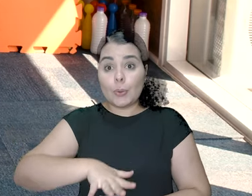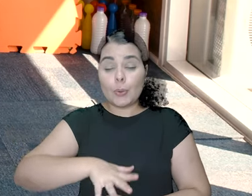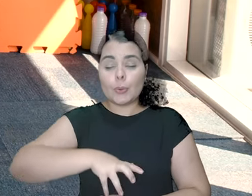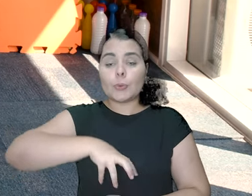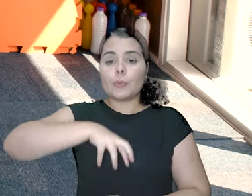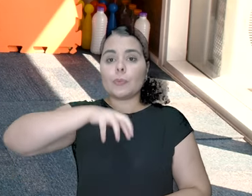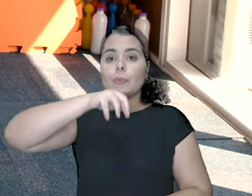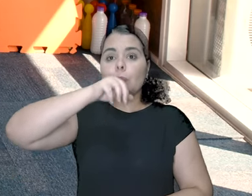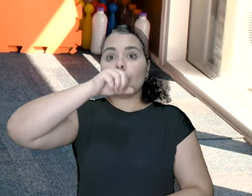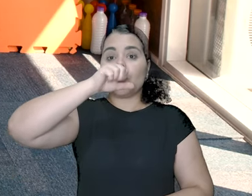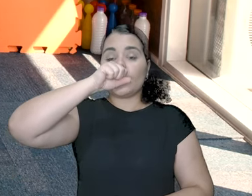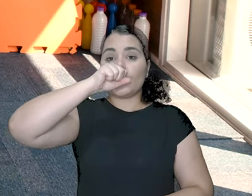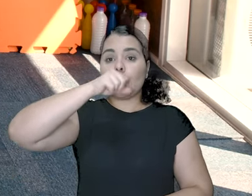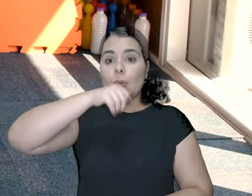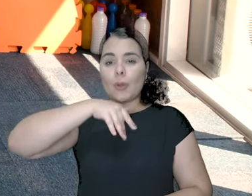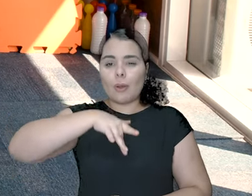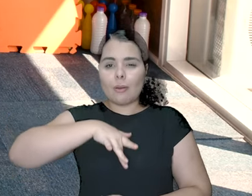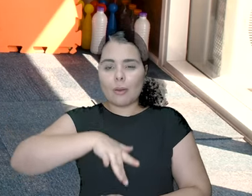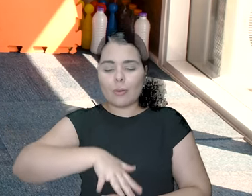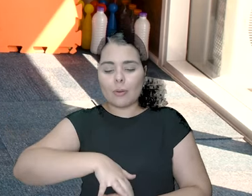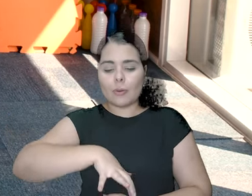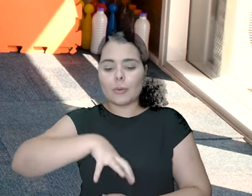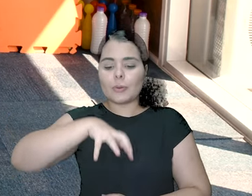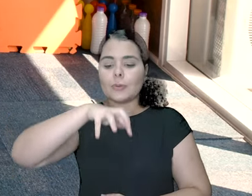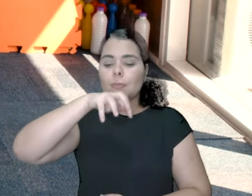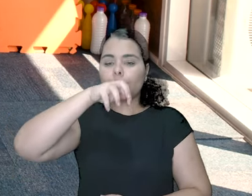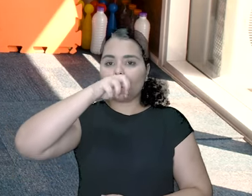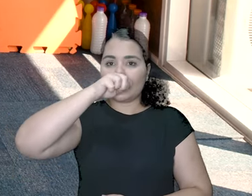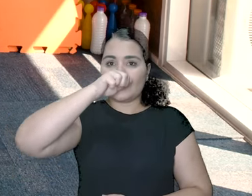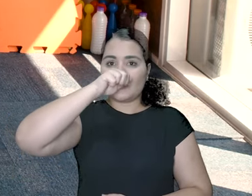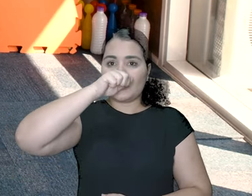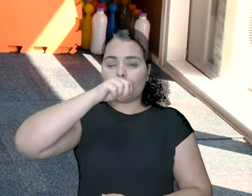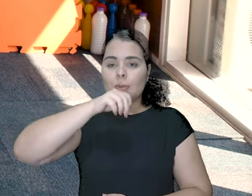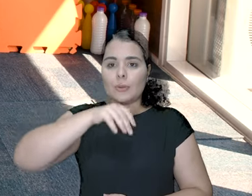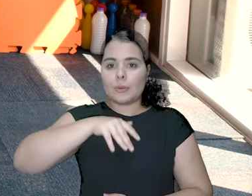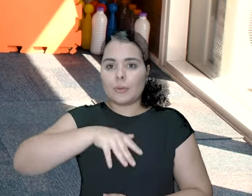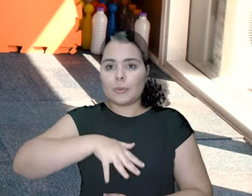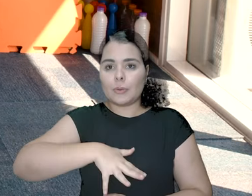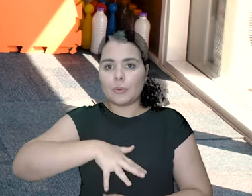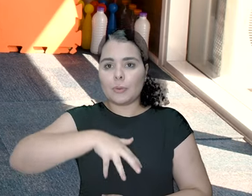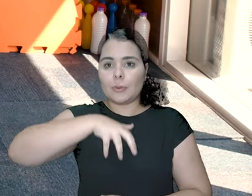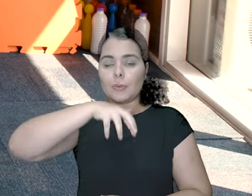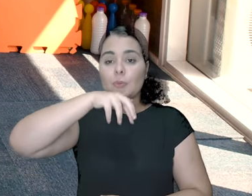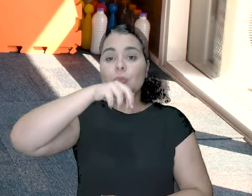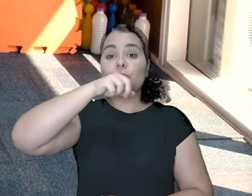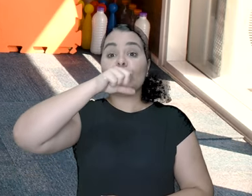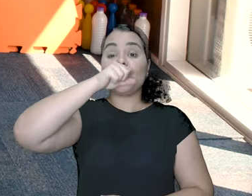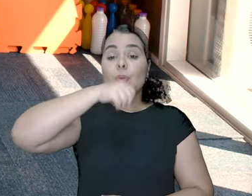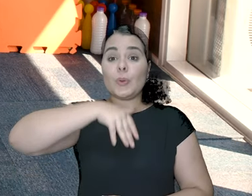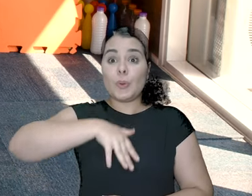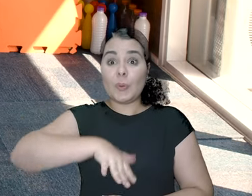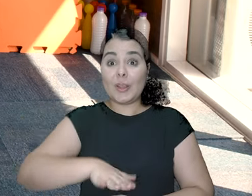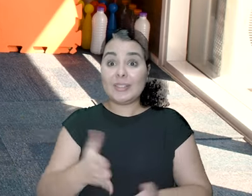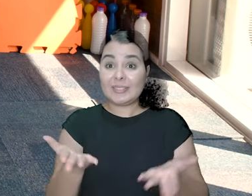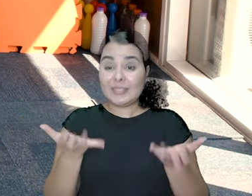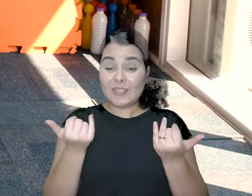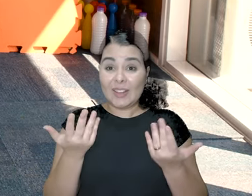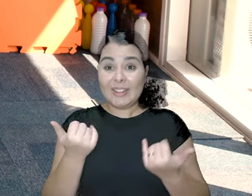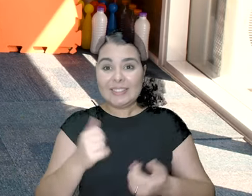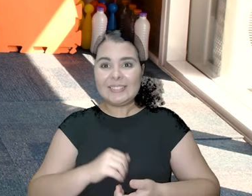Pega o ovo lá em cima e quebra no joelho. Pega o ovo lá em cima e quebra no joelho. E vai!